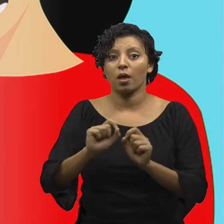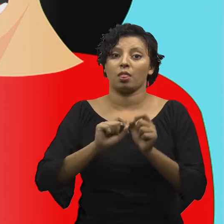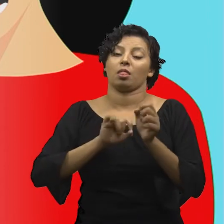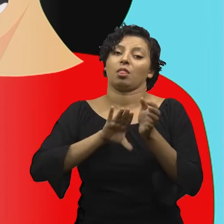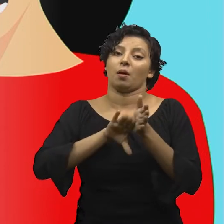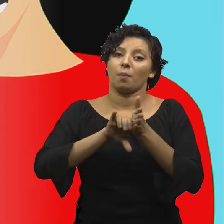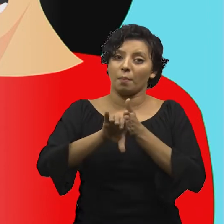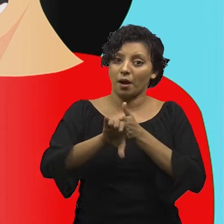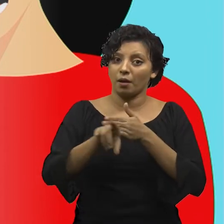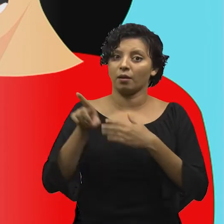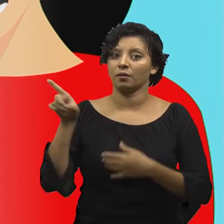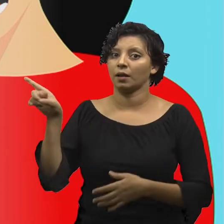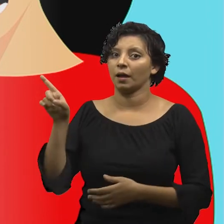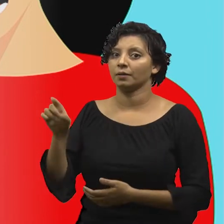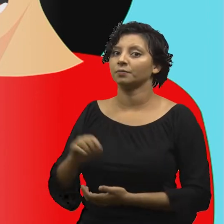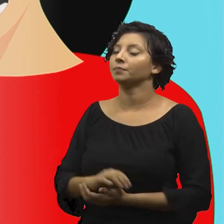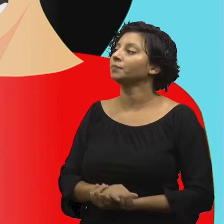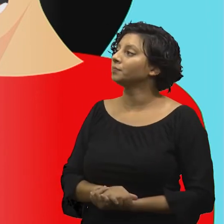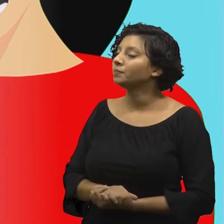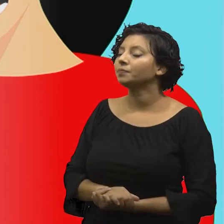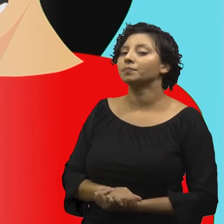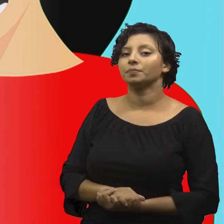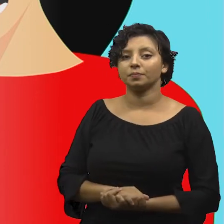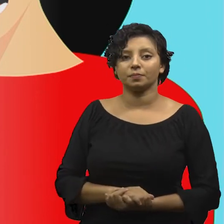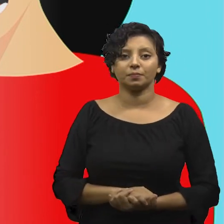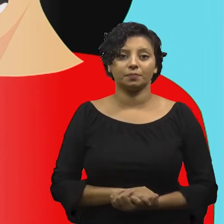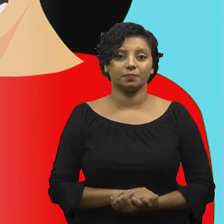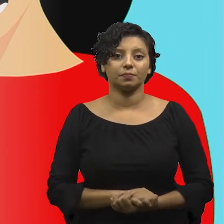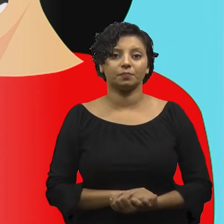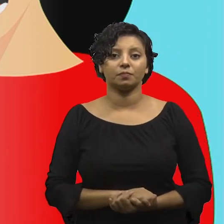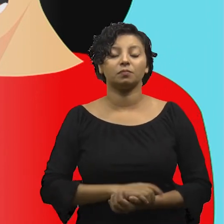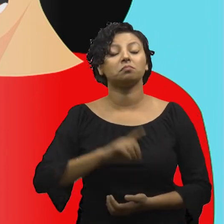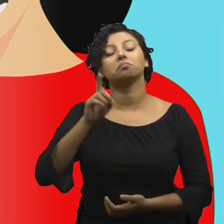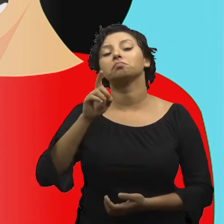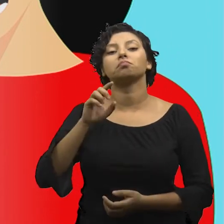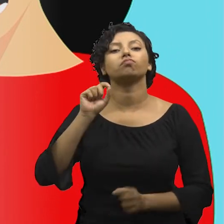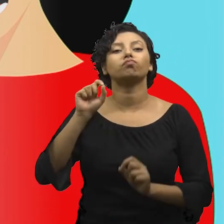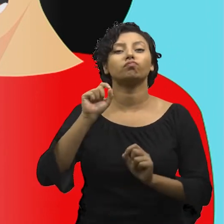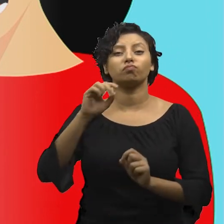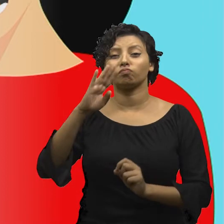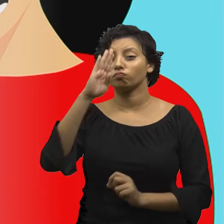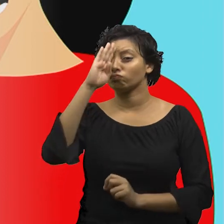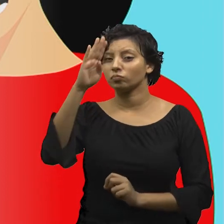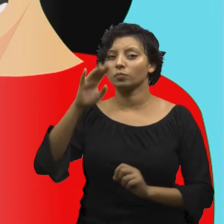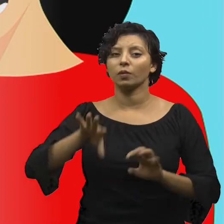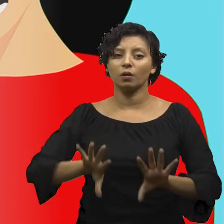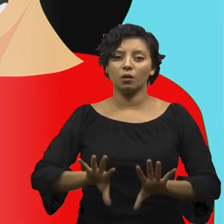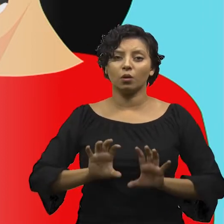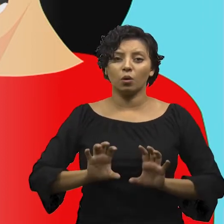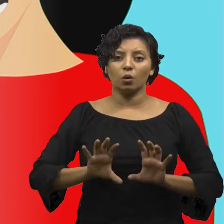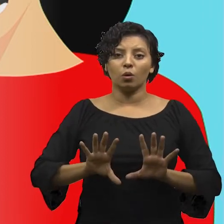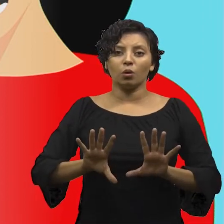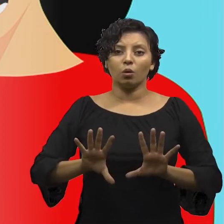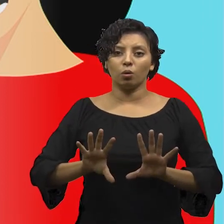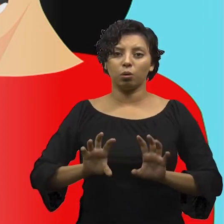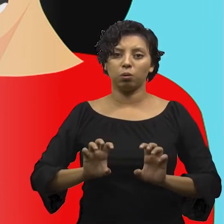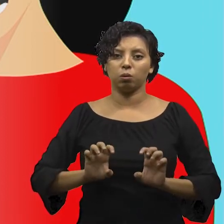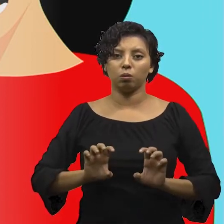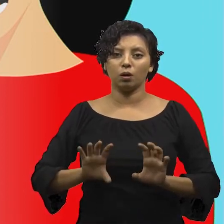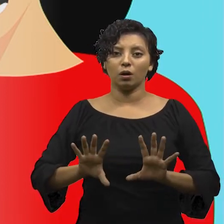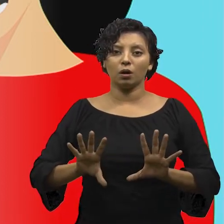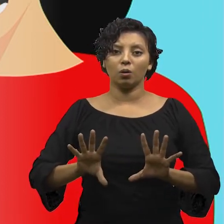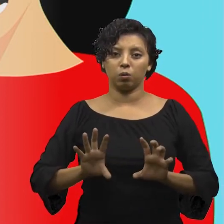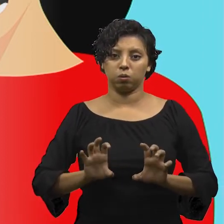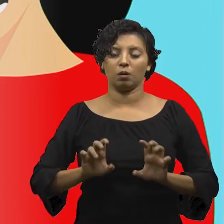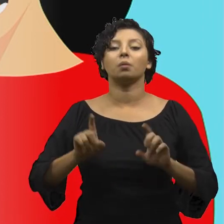micobacterium tuberculosis. Ela afeta principalmente o pulmão, mas pode afetar outros órgãos